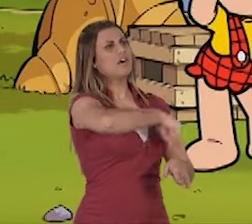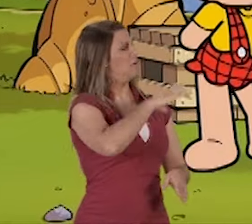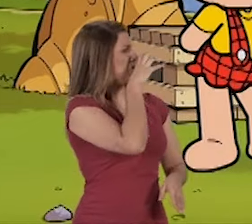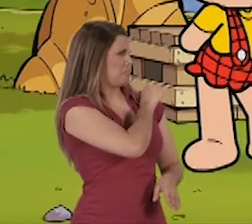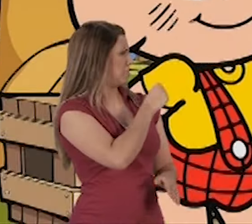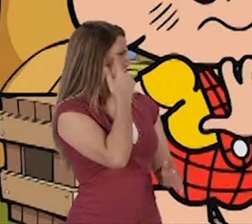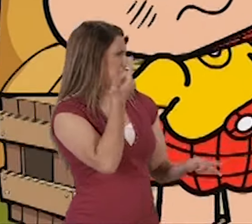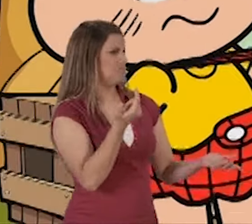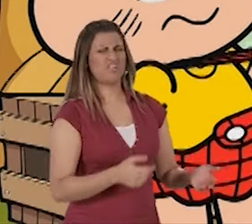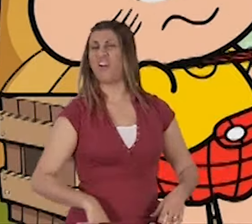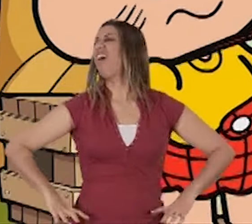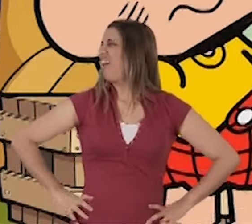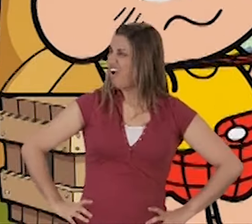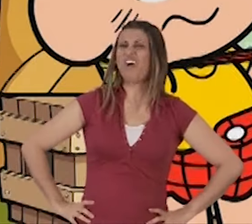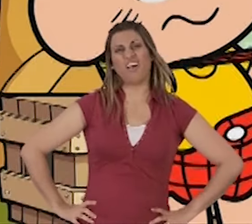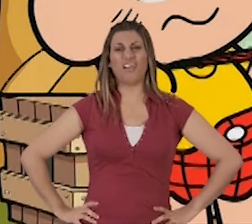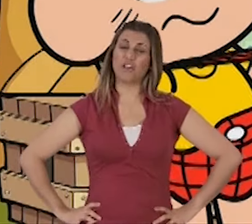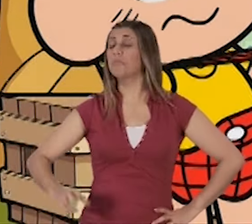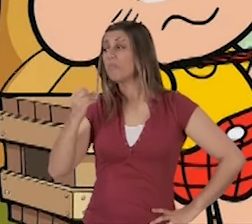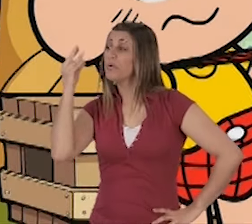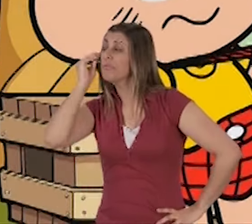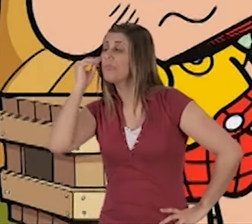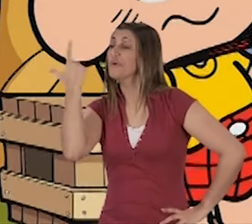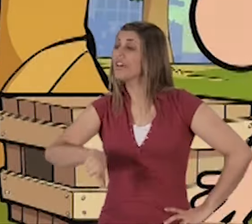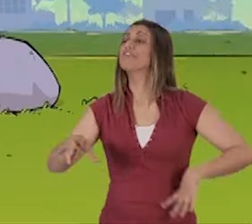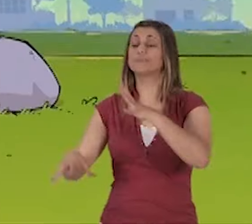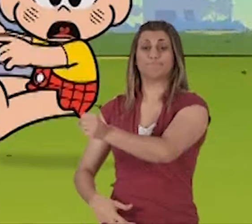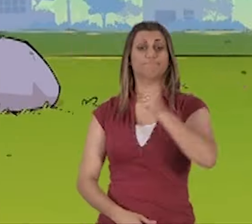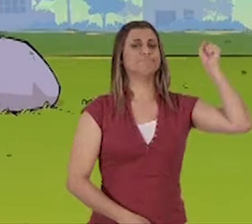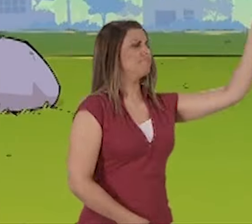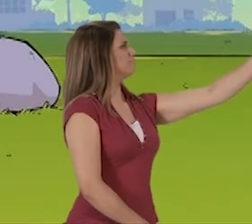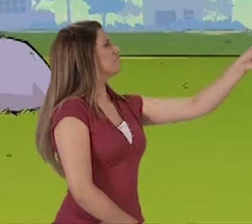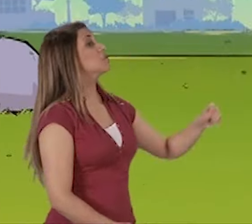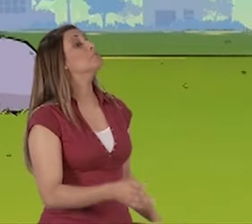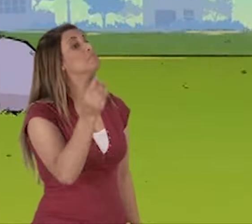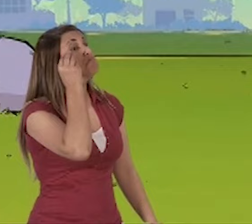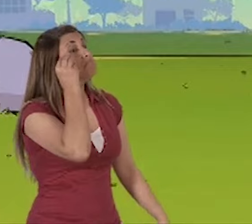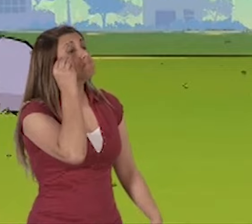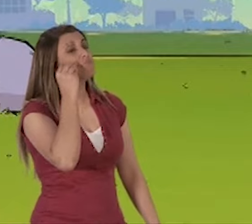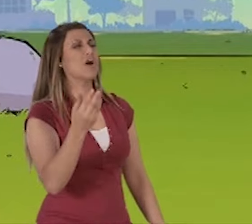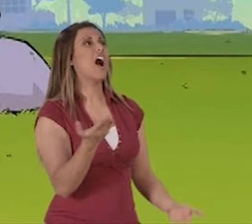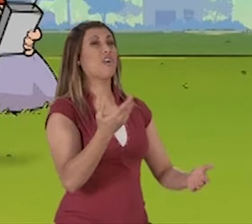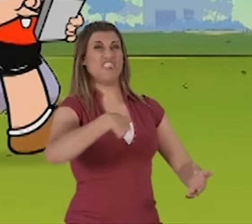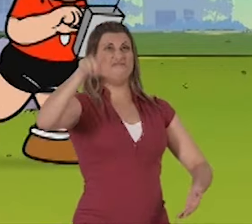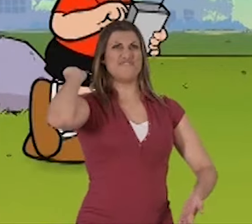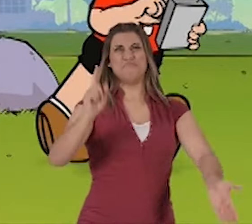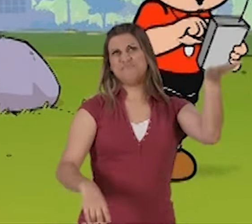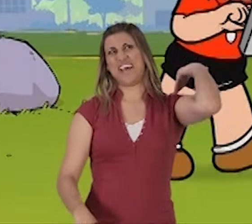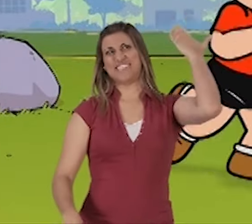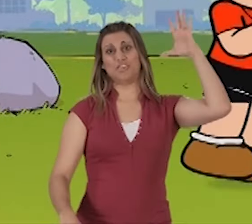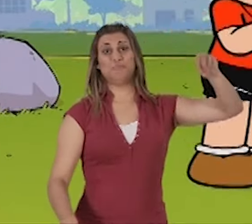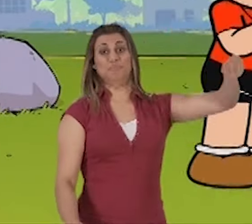Entendeu? Ah, então tá! Então vamos fazer outra vez! Dessa vez vou te mandar pro